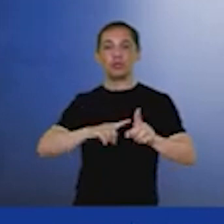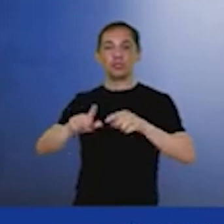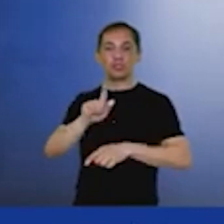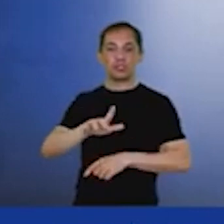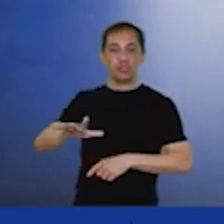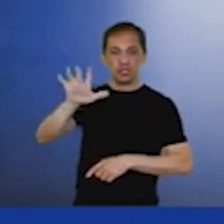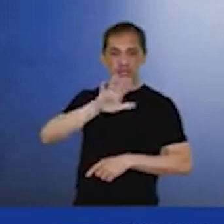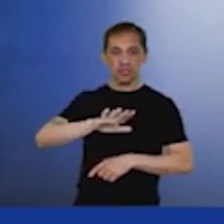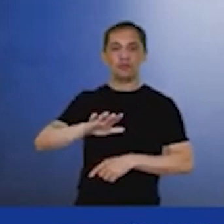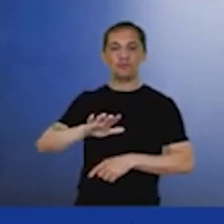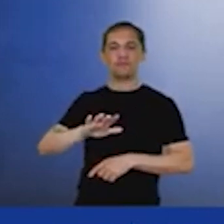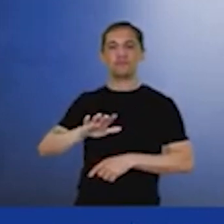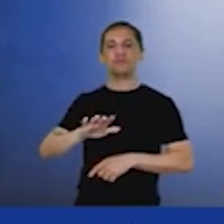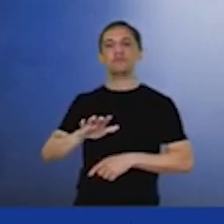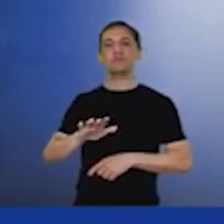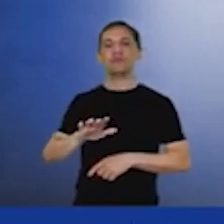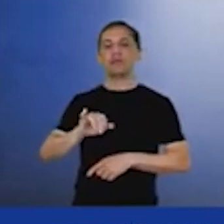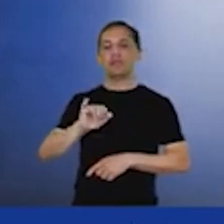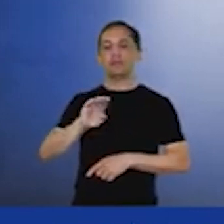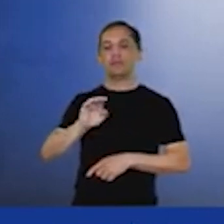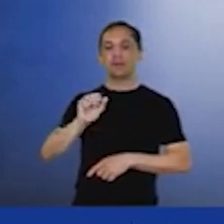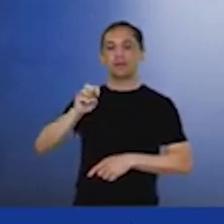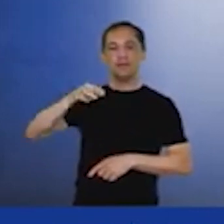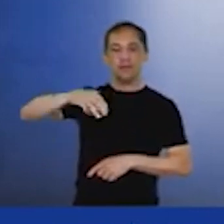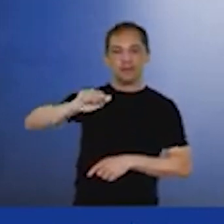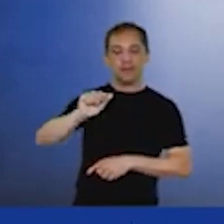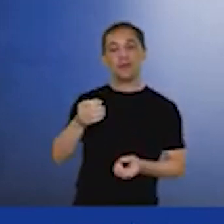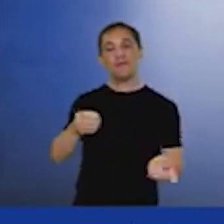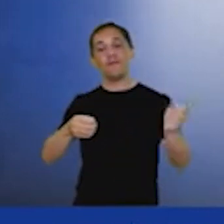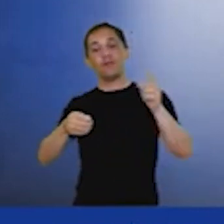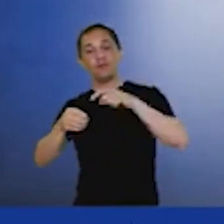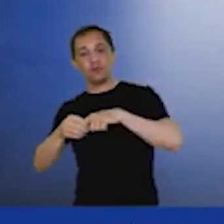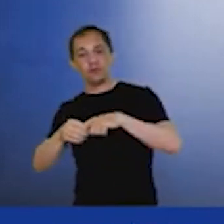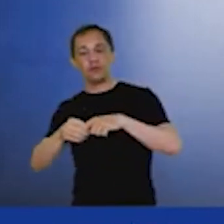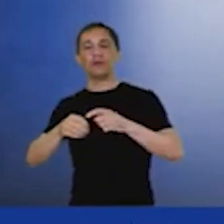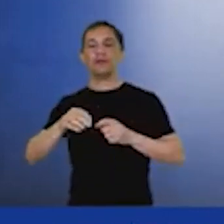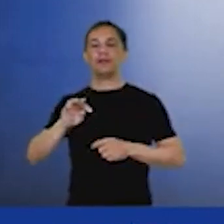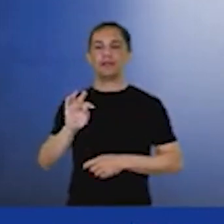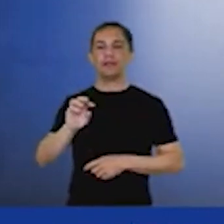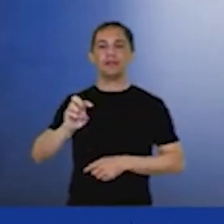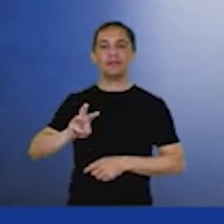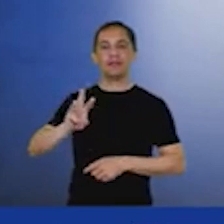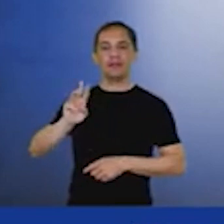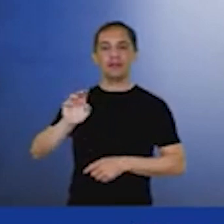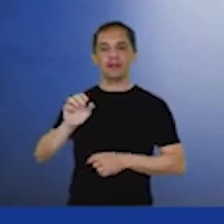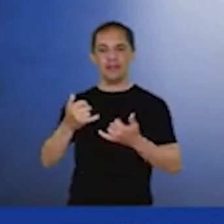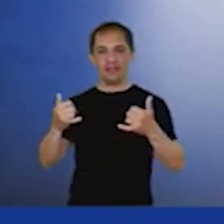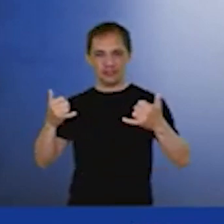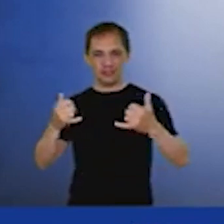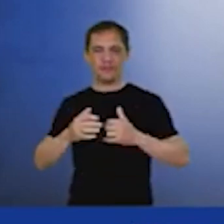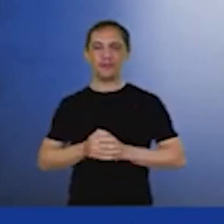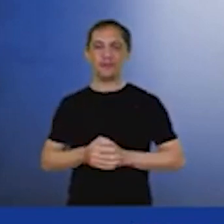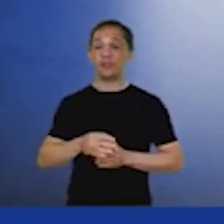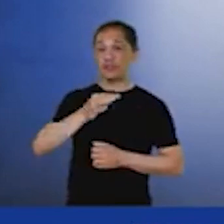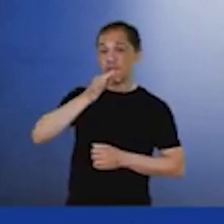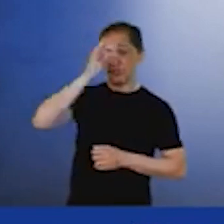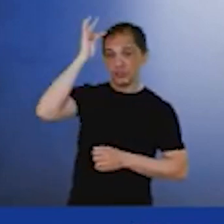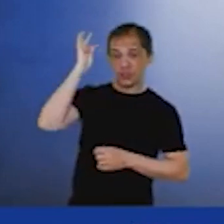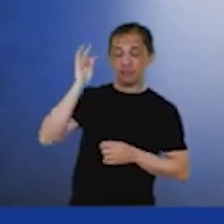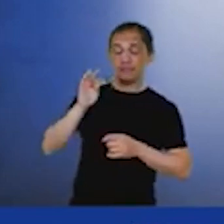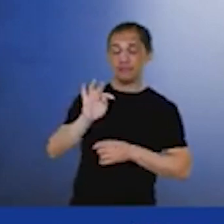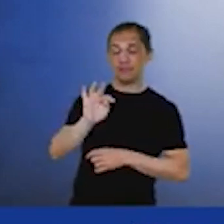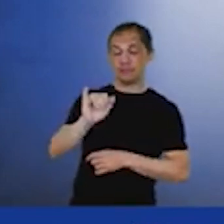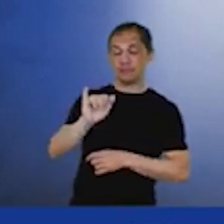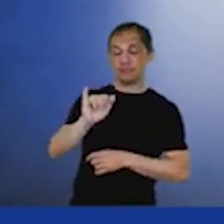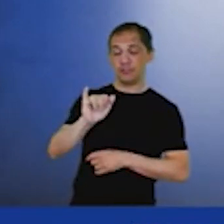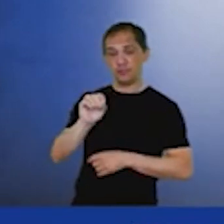IBAMA, depois voltou para a NP, agora na BW Energy. E o Tiago, da NP, eu gostaria de ouvir